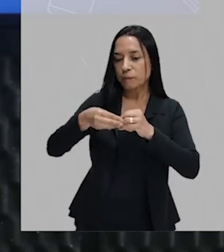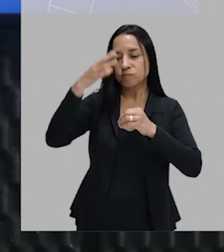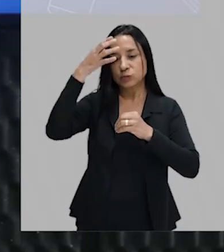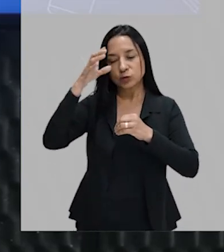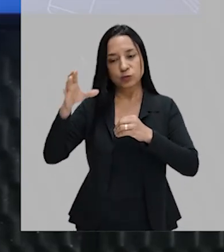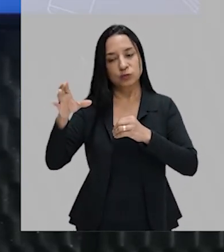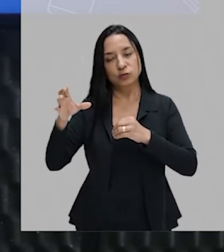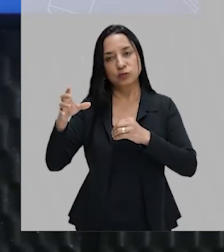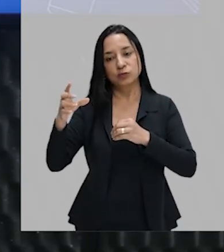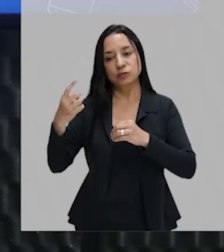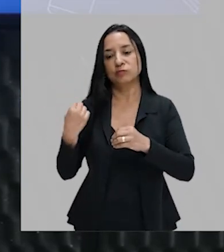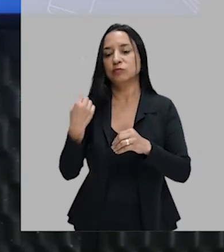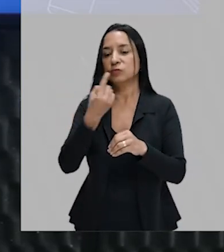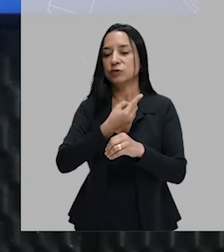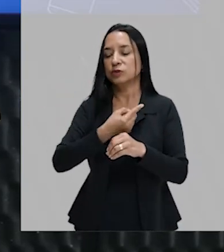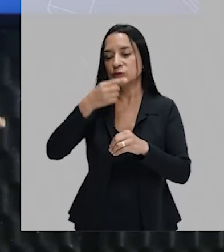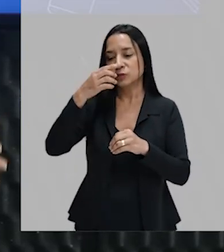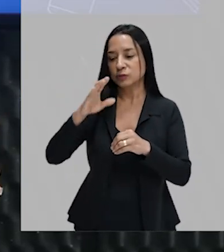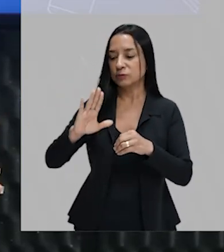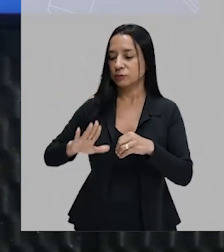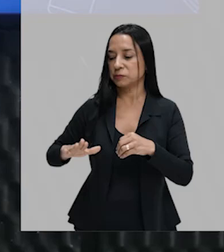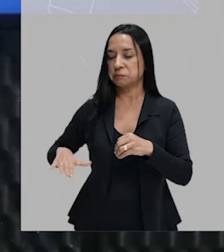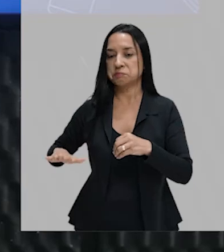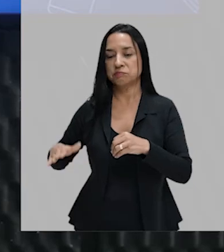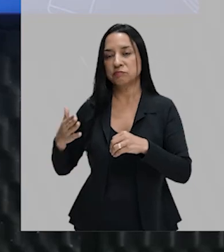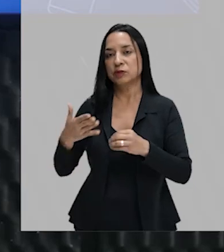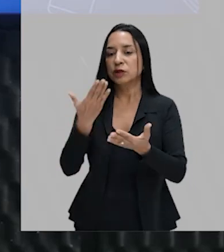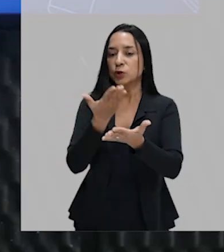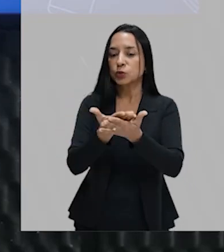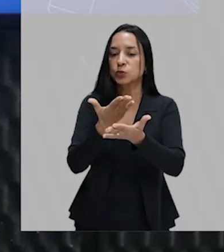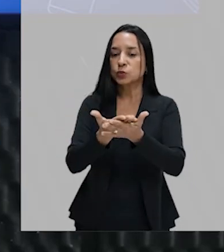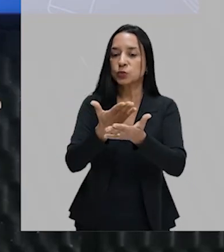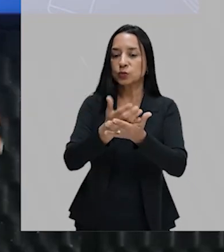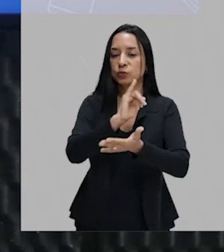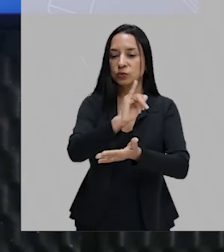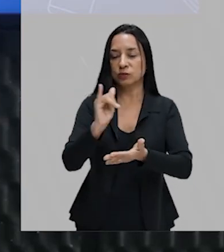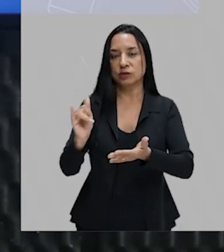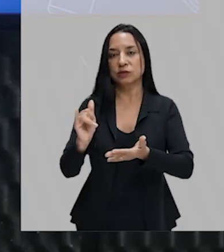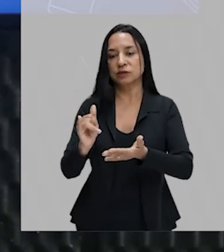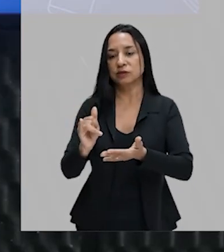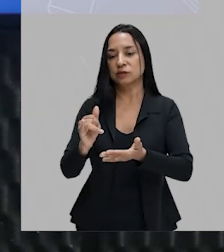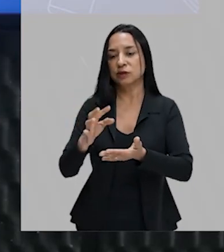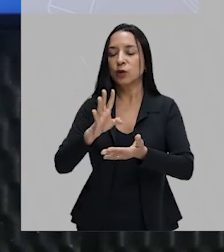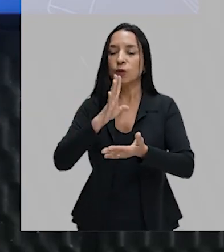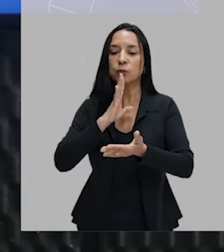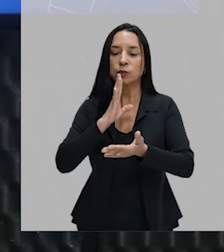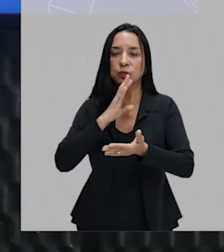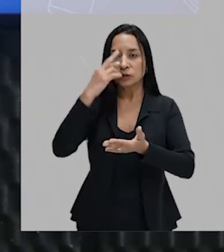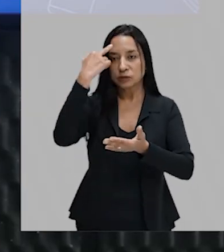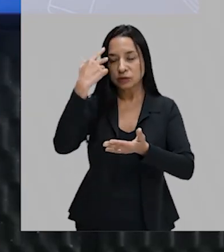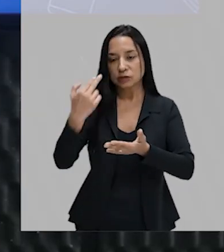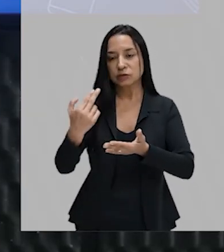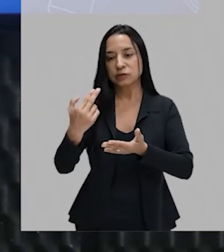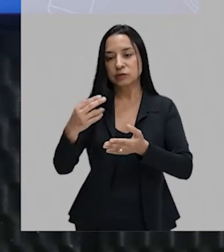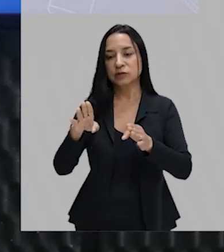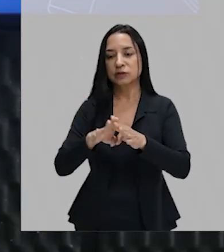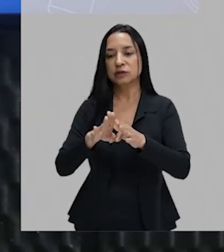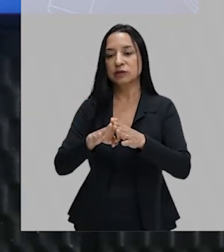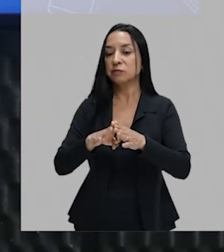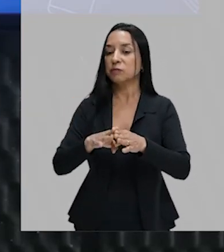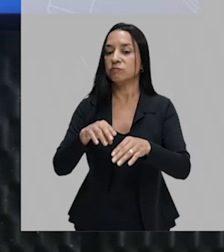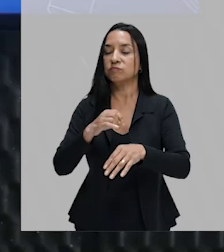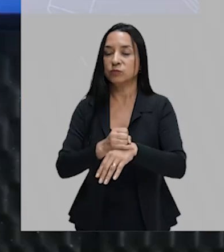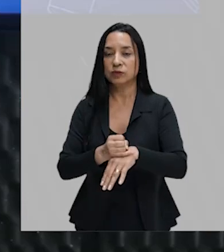nossas crianças estudam sobre essas lendas, conhecem essa história, lá no ensino fundamental menor.